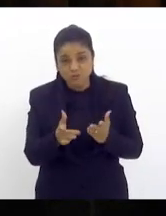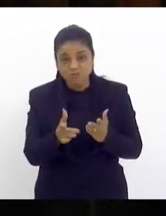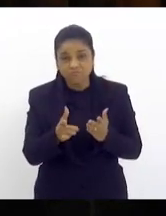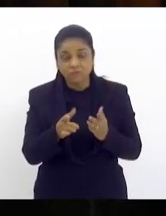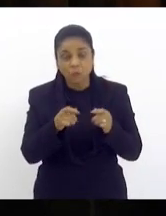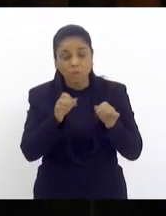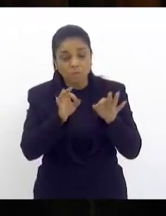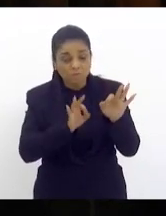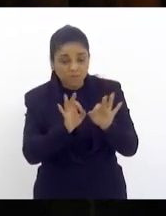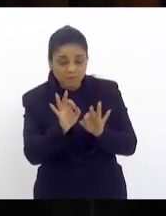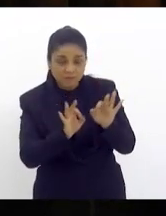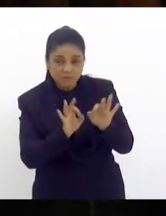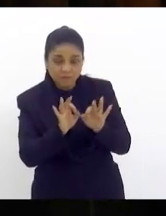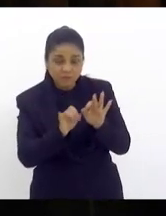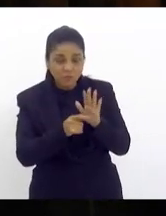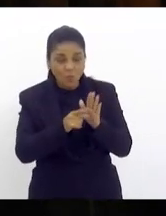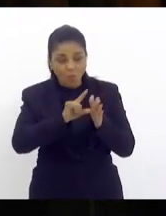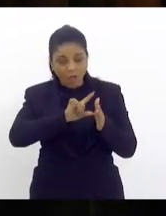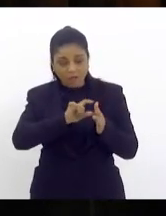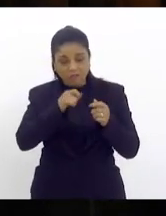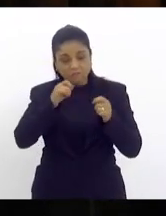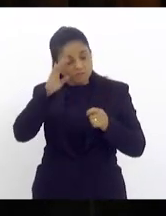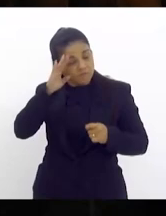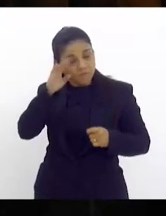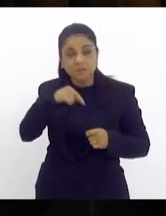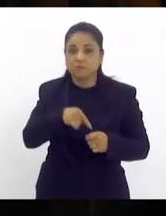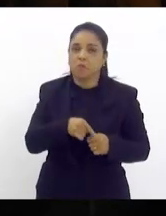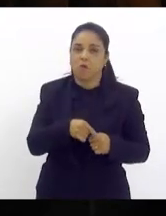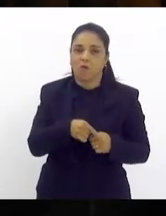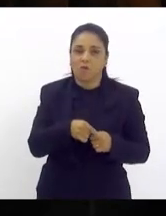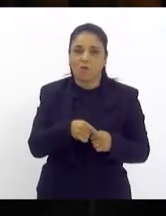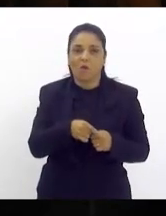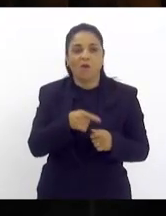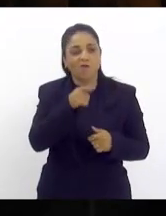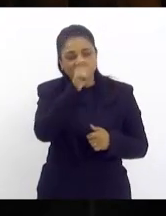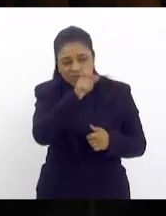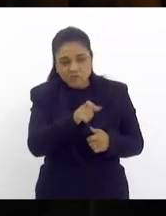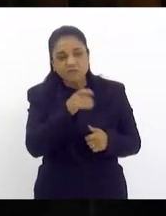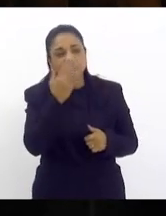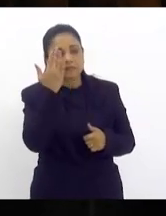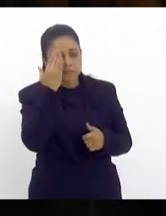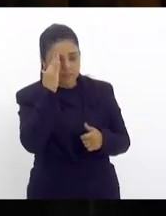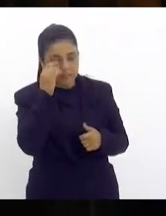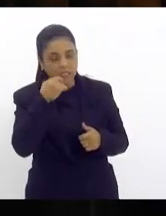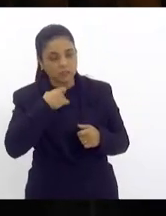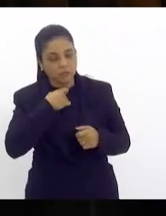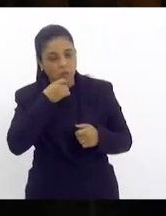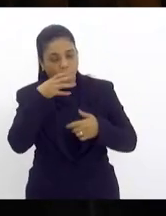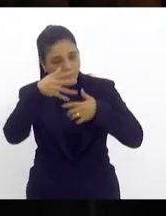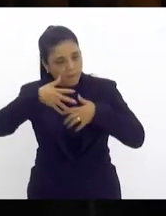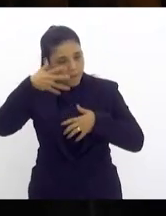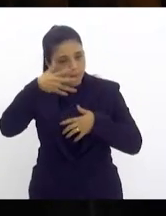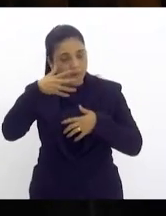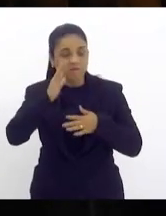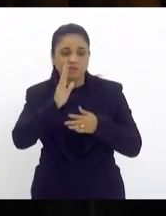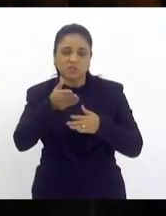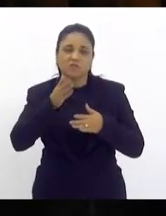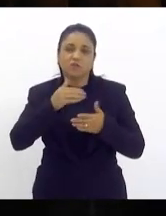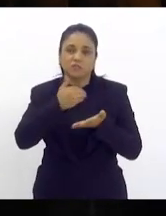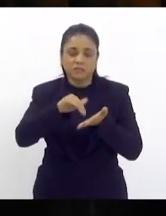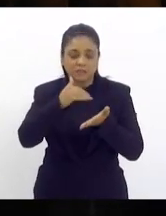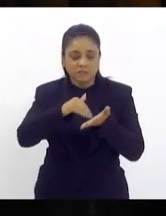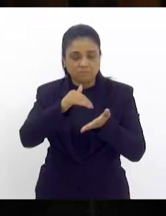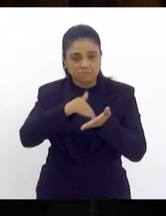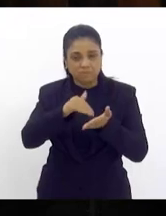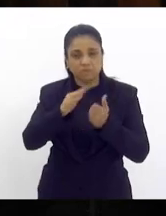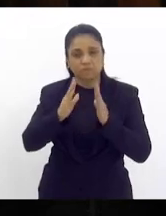planejamento é fundamental e vossa excelência entende bem do que estou falando pois foi secretário de habitação no município do Rio